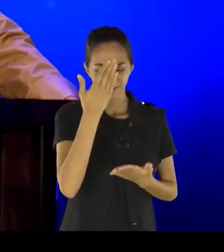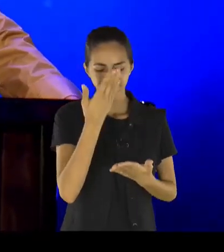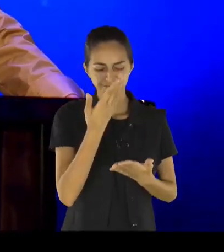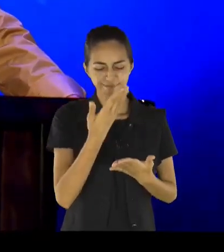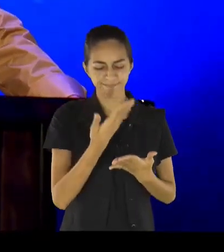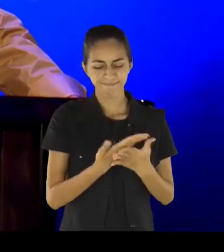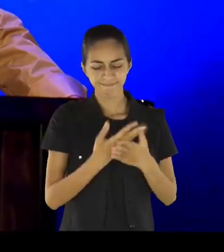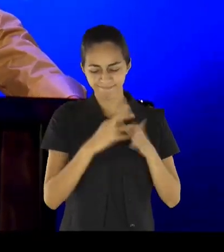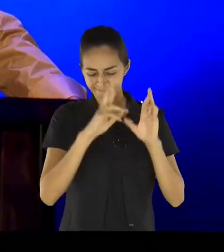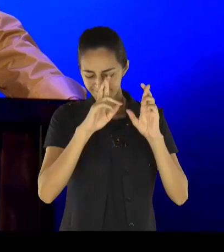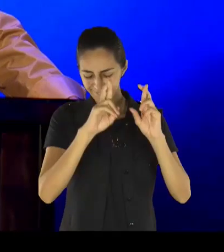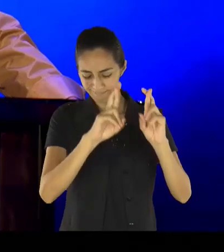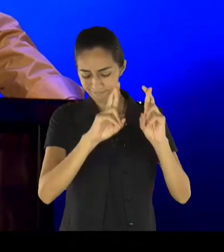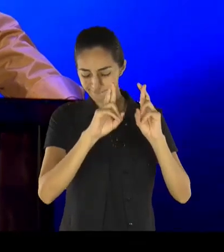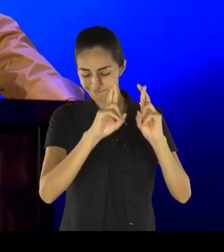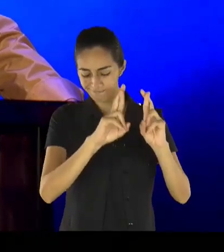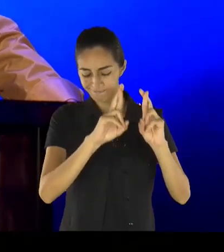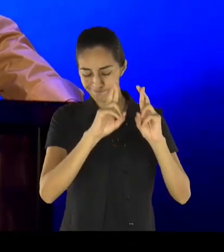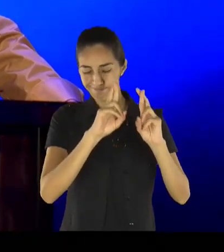expectativa,